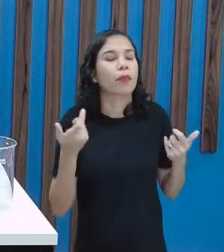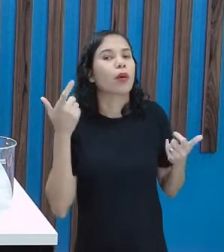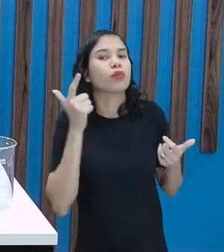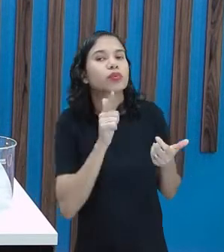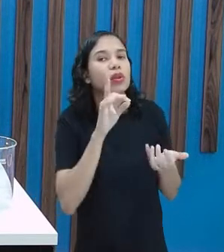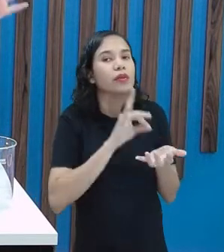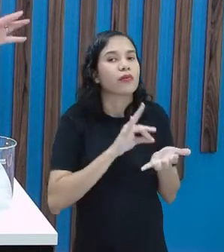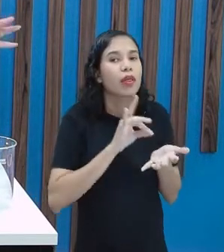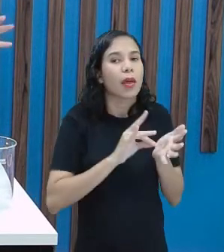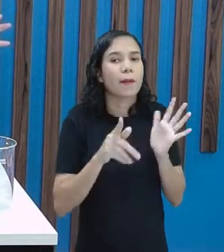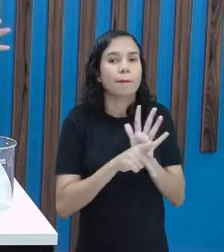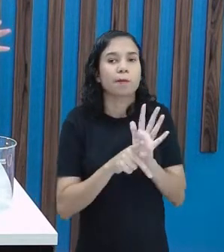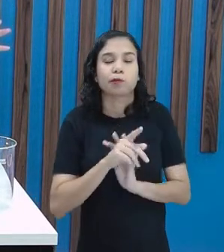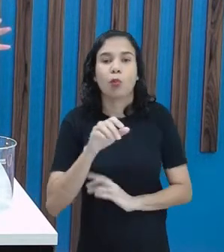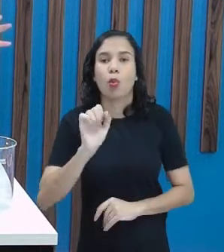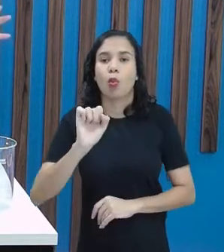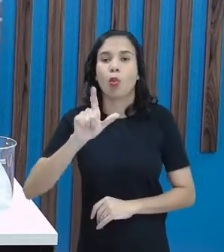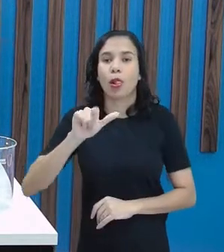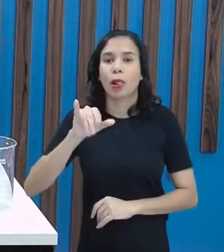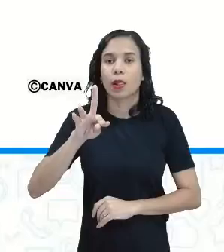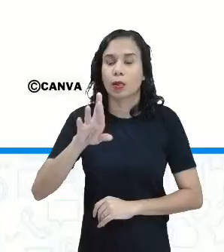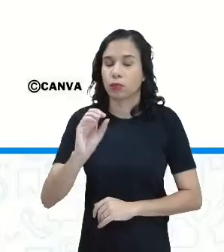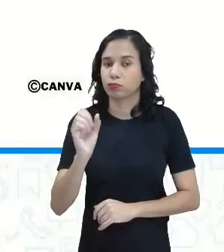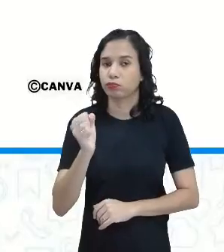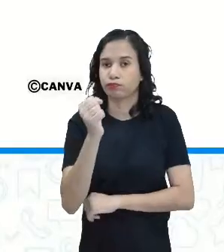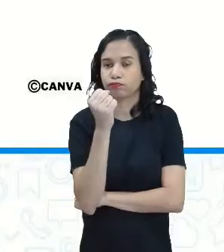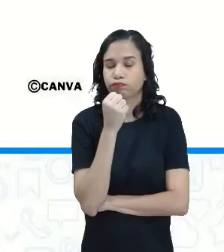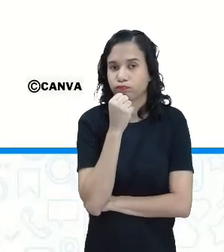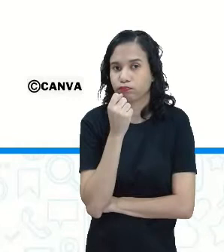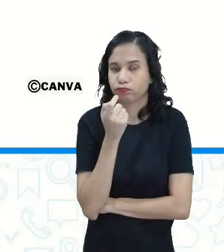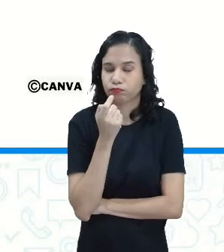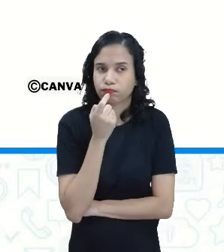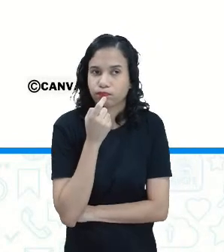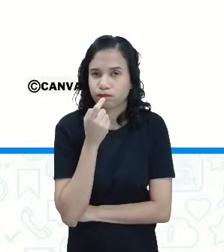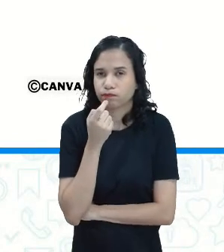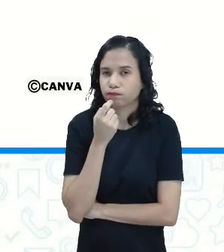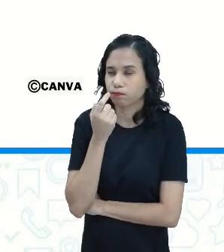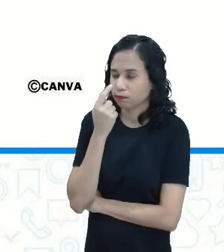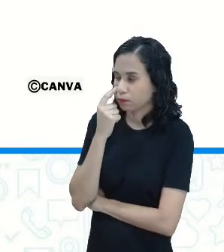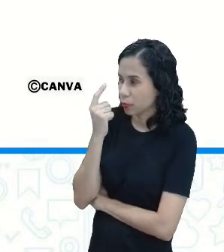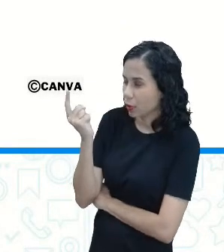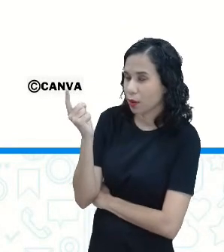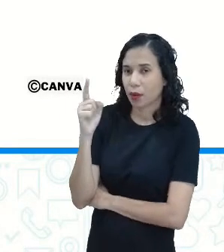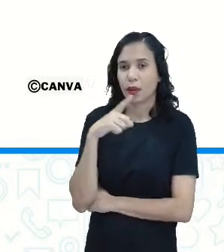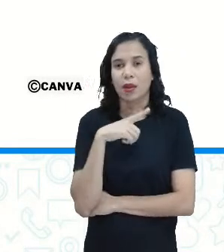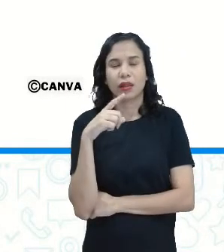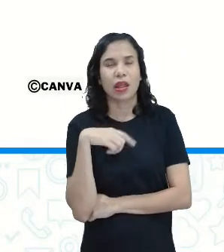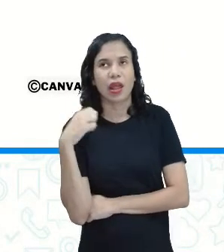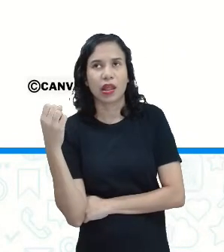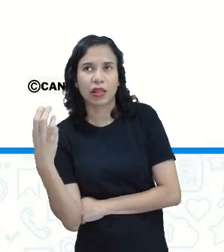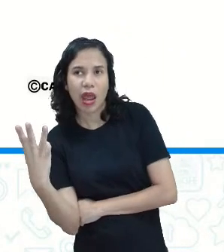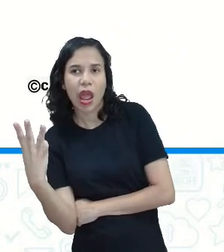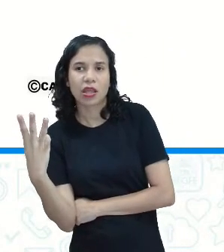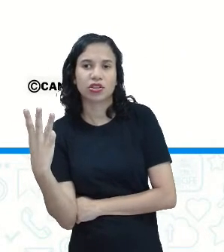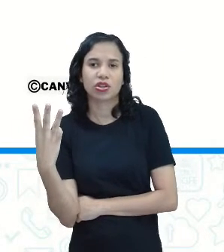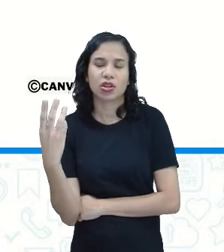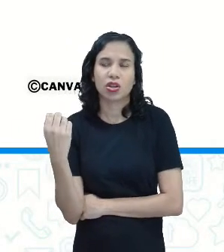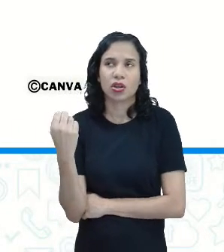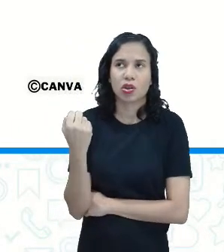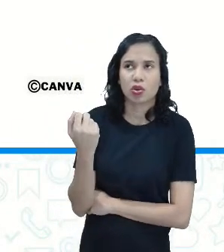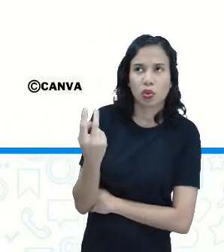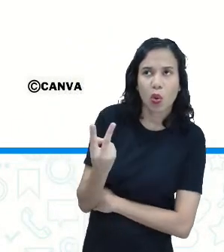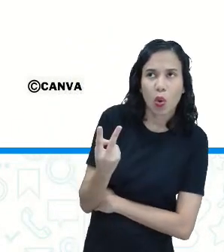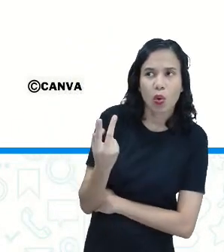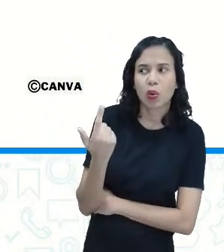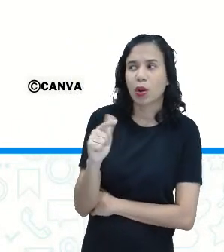exatamente oito litros? Pensem aí, olha aí. Tem garrafas de três litros, garrafas